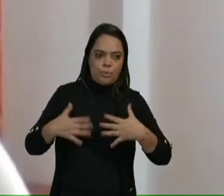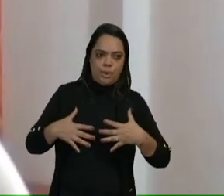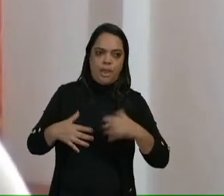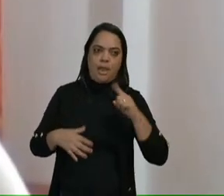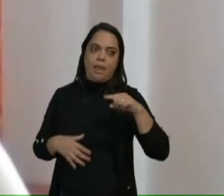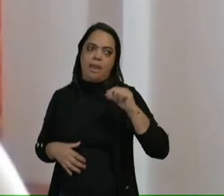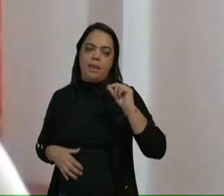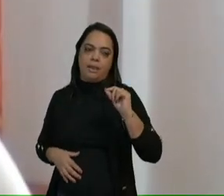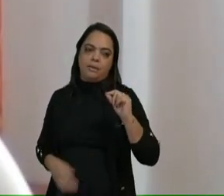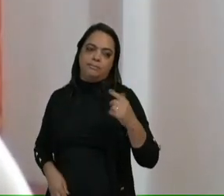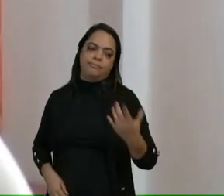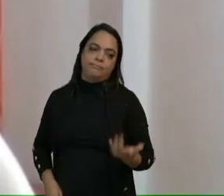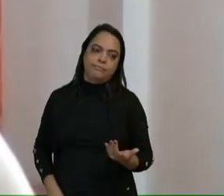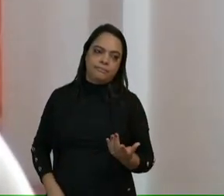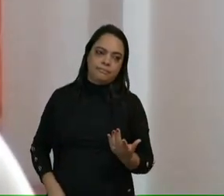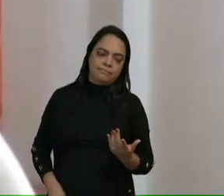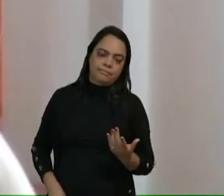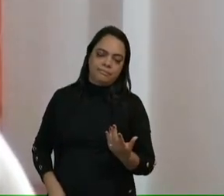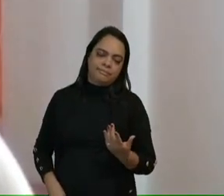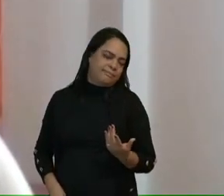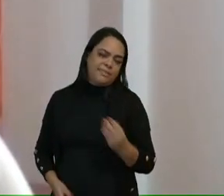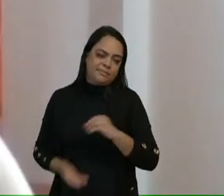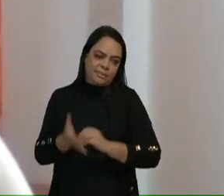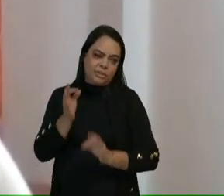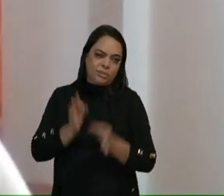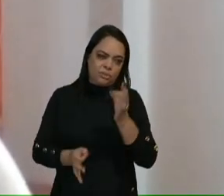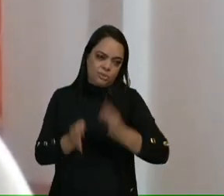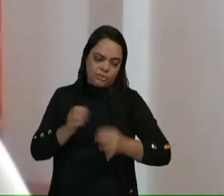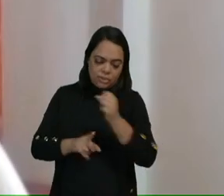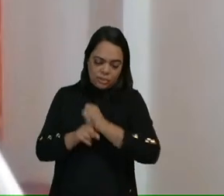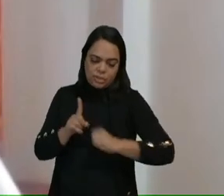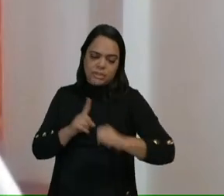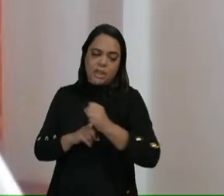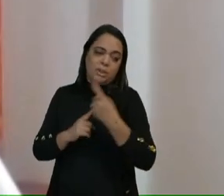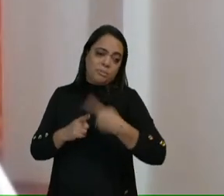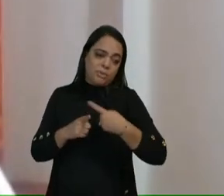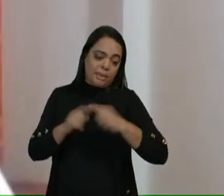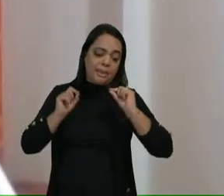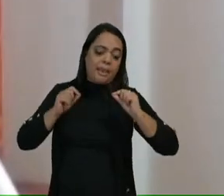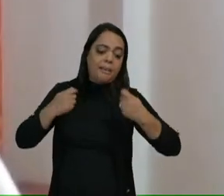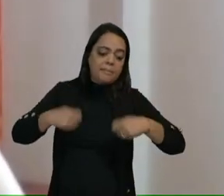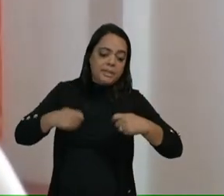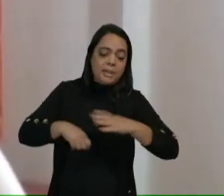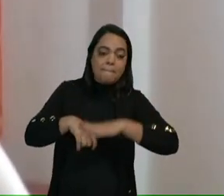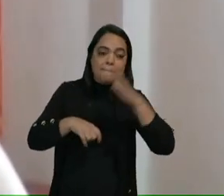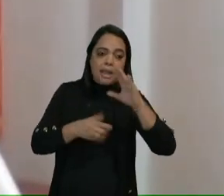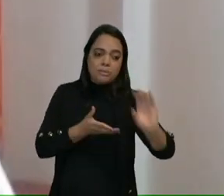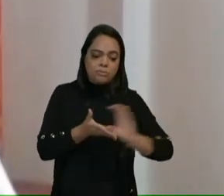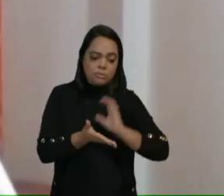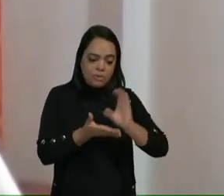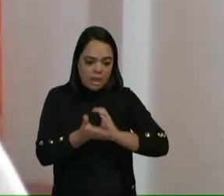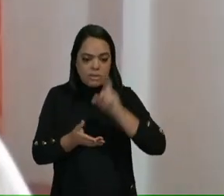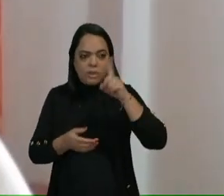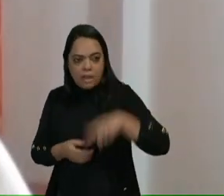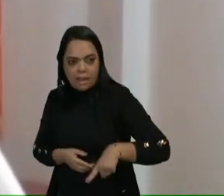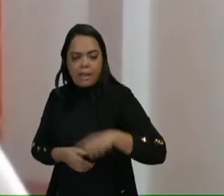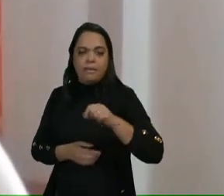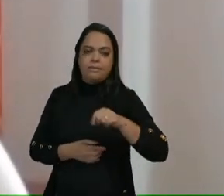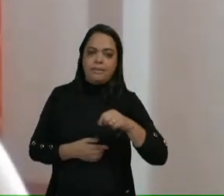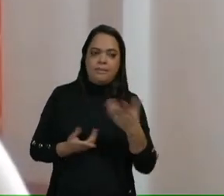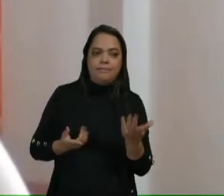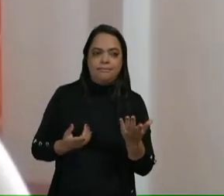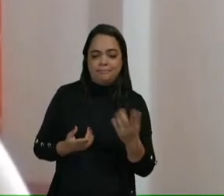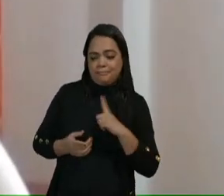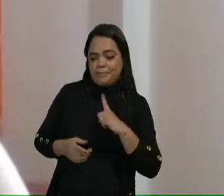uma injustiça social extrema porque quem mais precisa do crédito é exposta justamente a uma